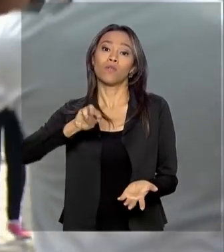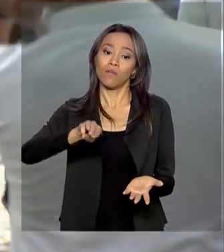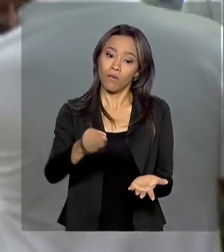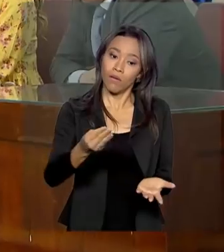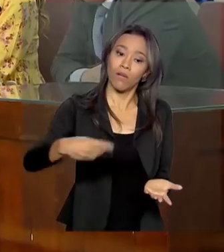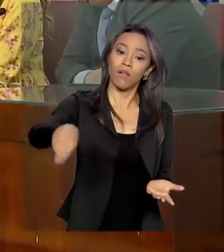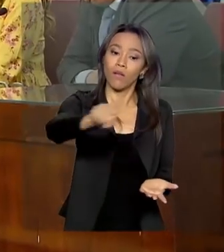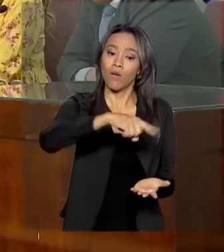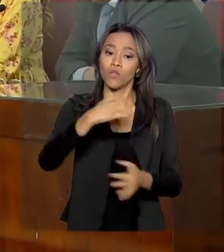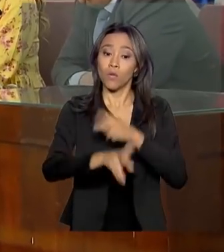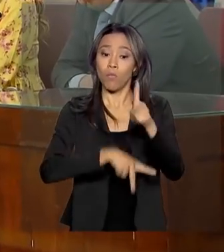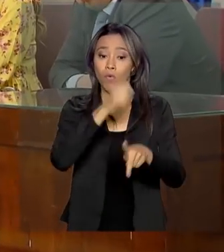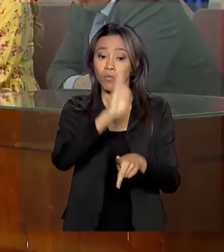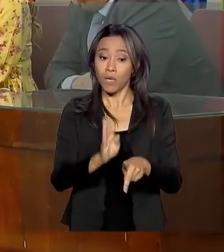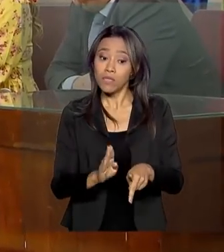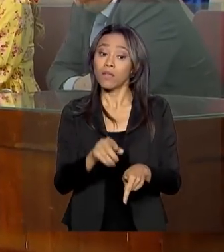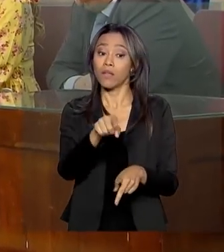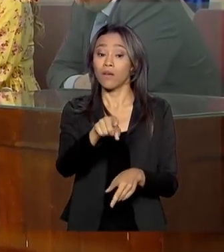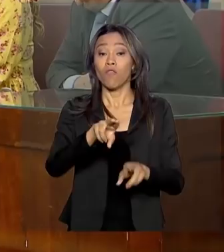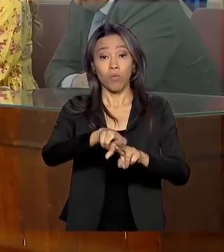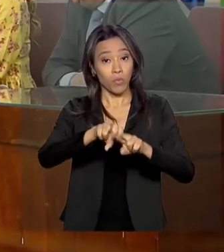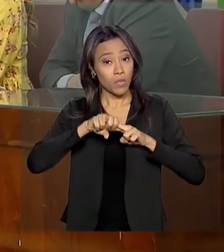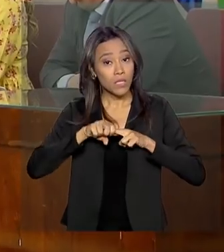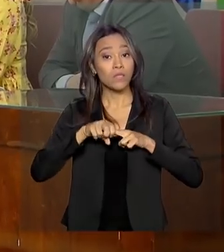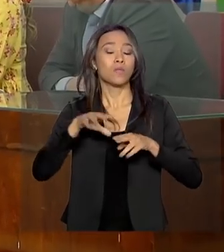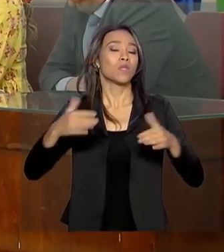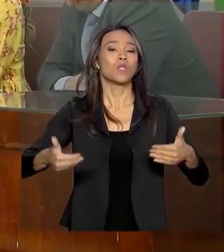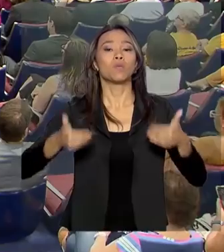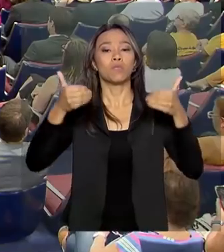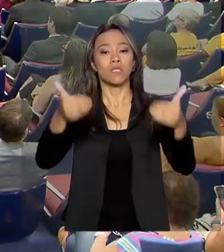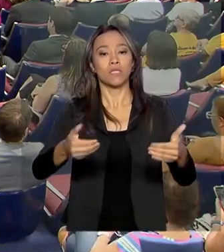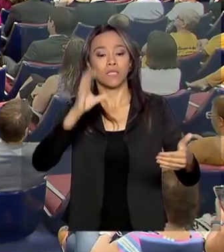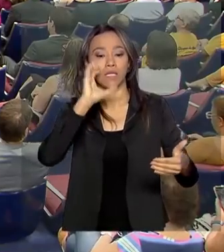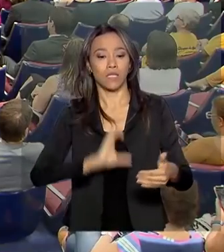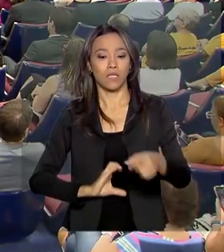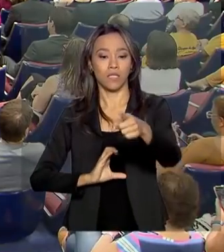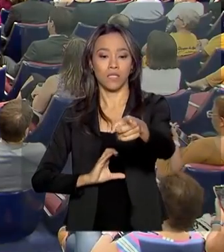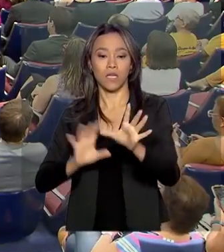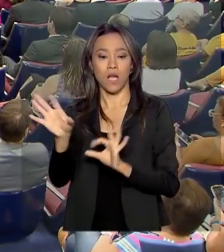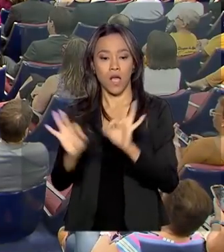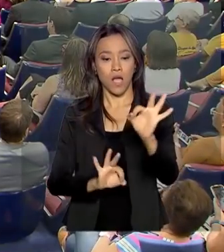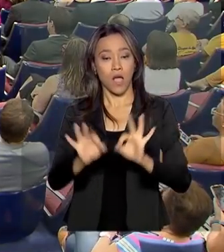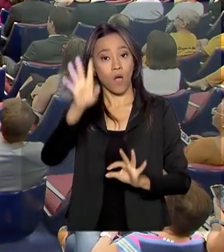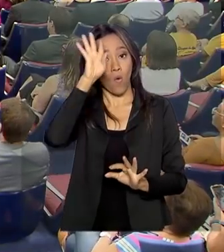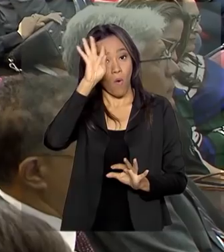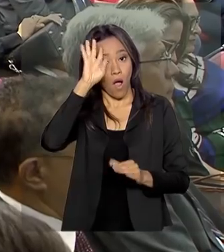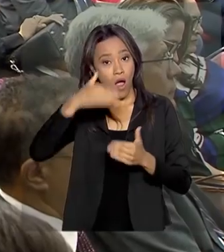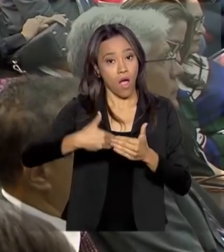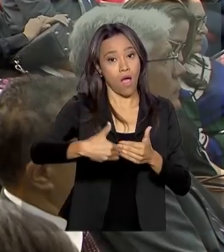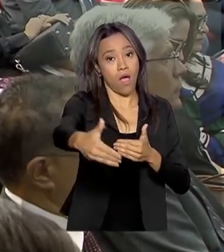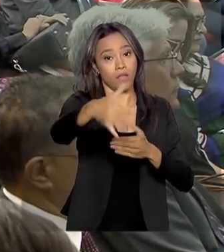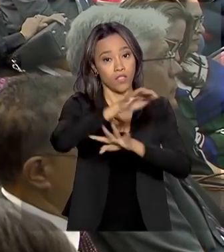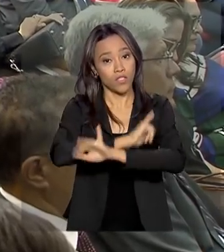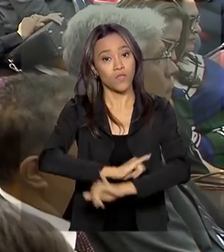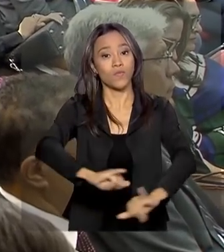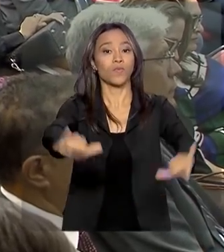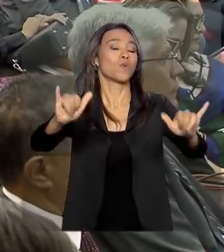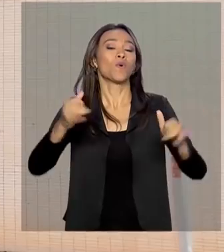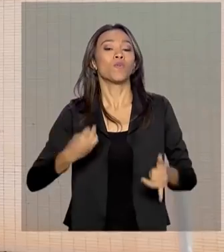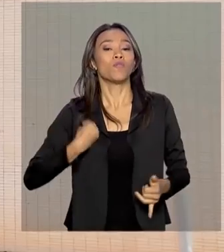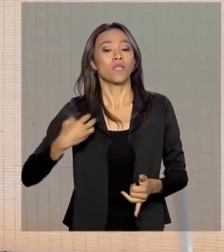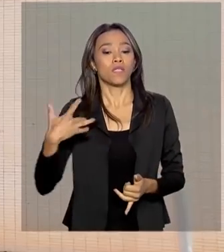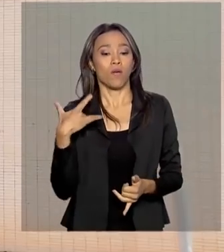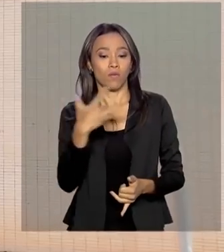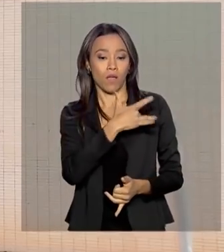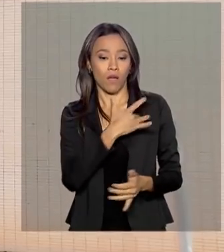idosos. Foi pensando nisso que o Ministério da Cidadania lançou nesta quarta-feira o programa Vida Saudável.